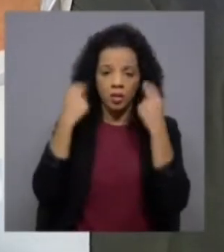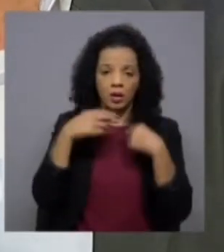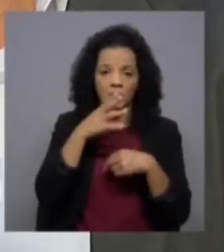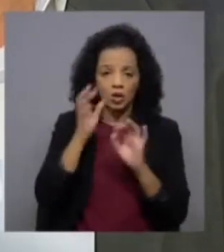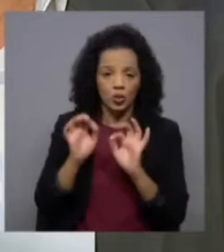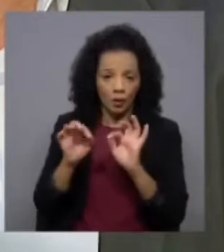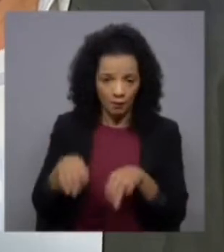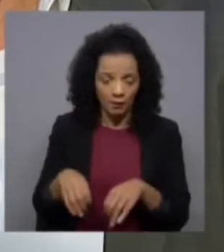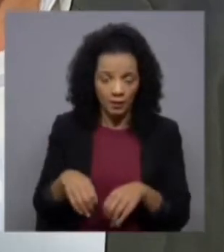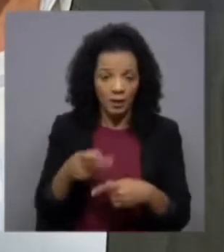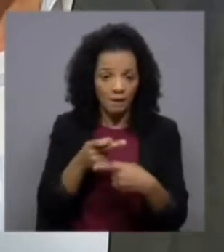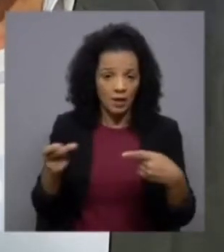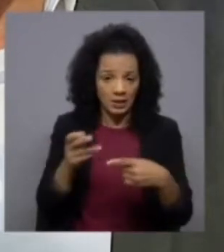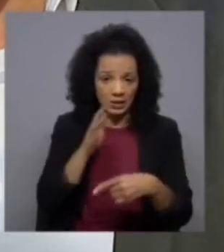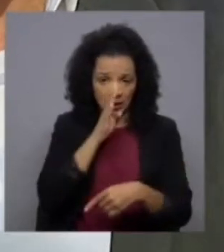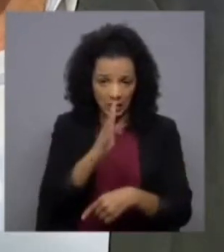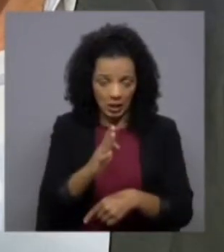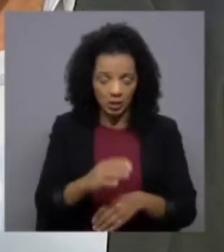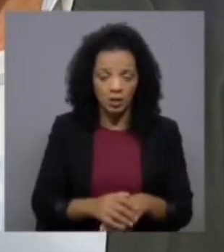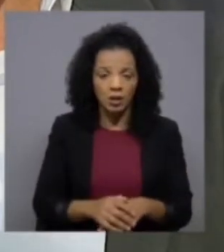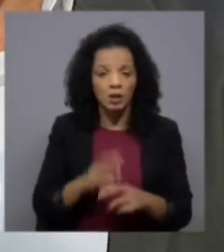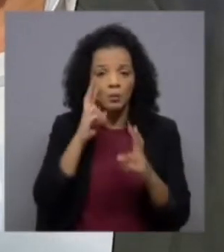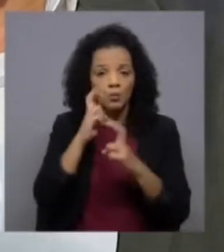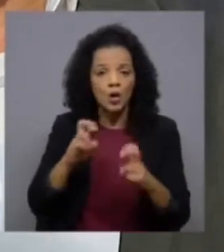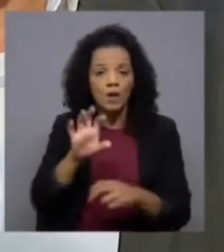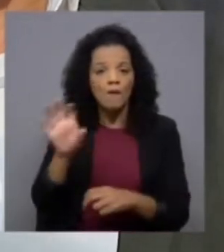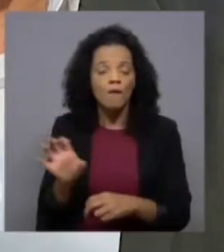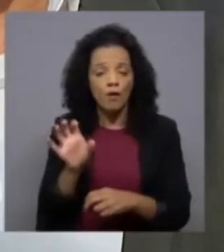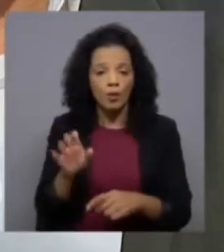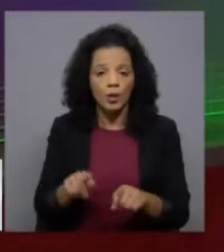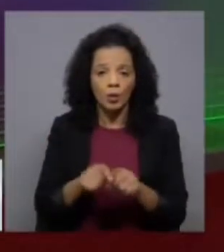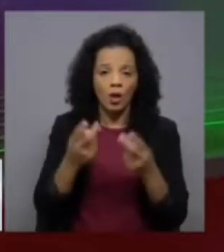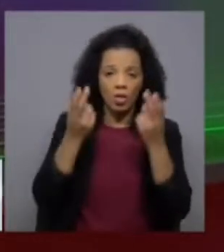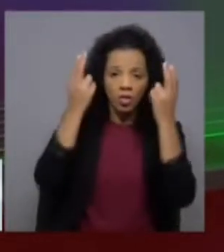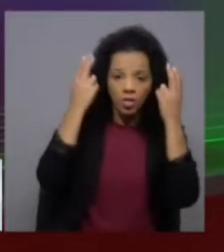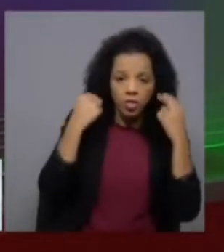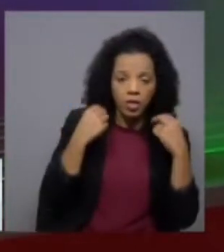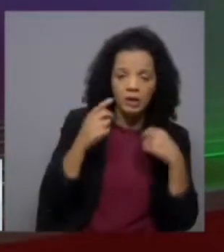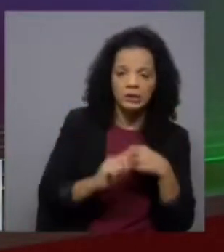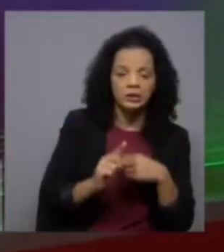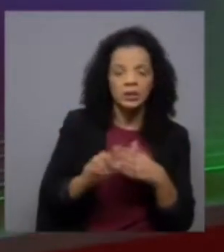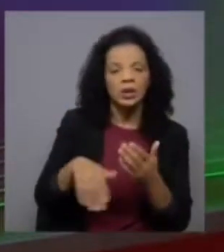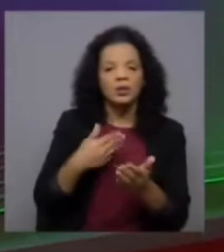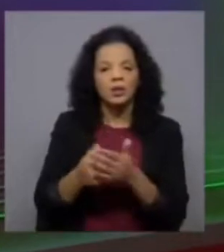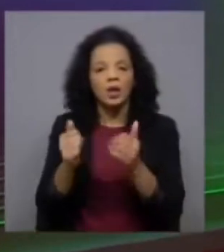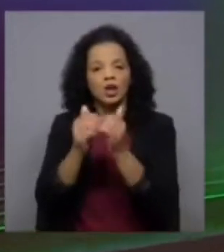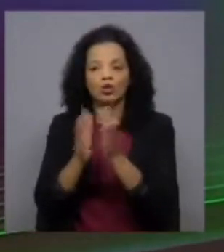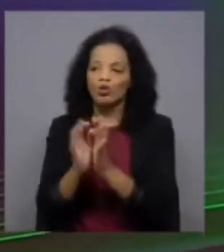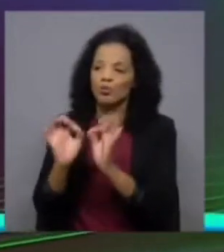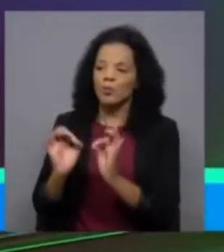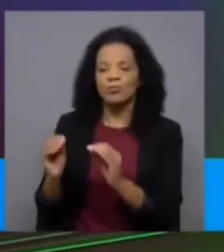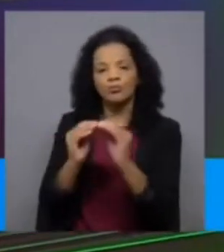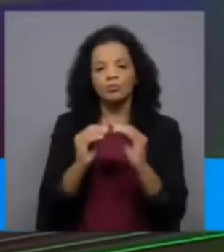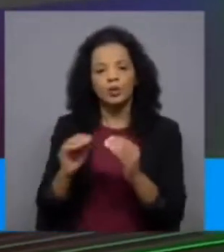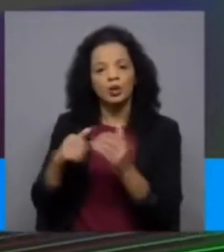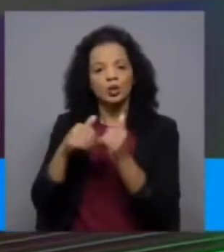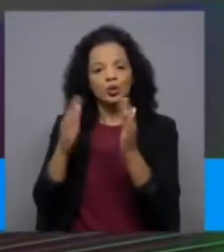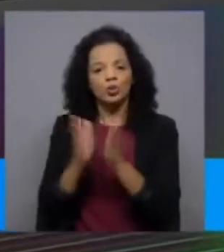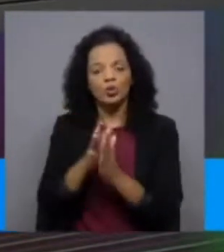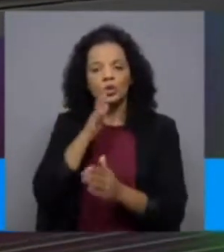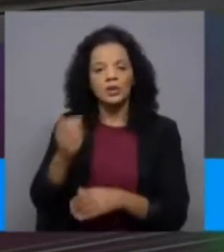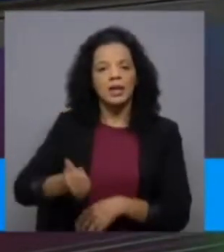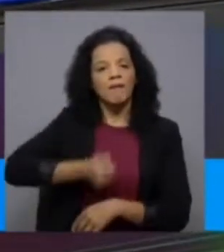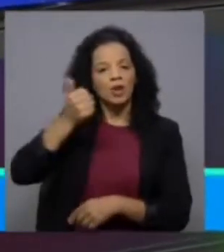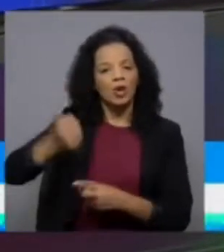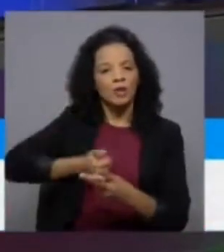no fim citação direta encontrou-se uma forma de em vez de cedências em toda a linha acomodar todos para que todos possam cantar vitória e posso-lhe mostrar